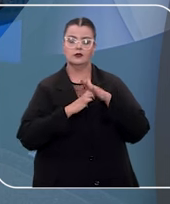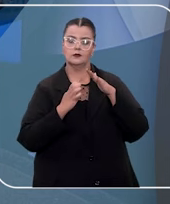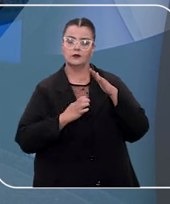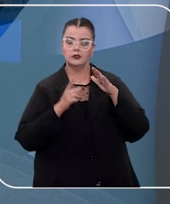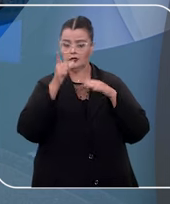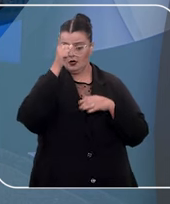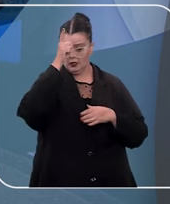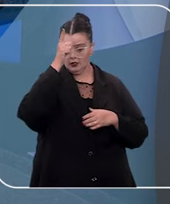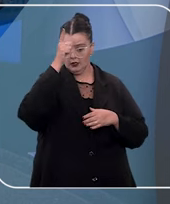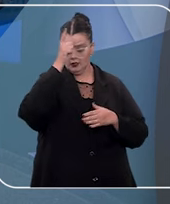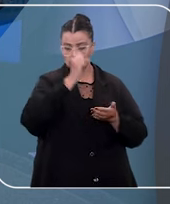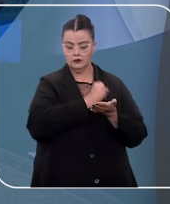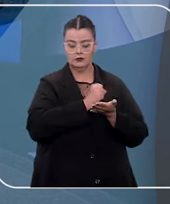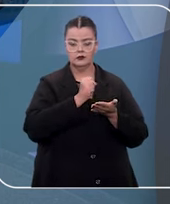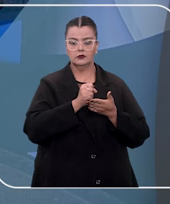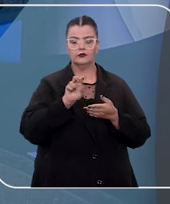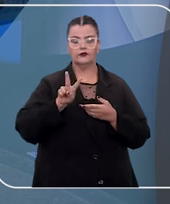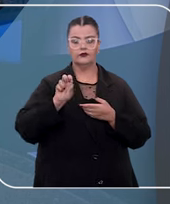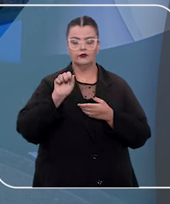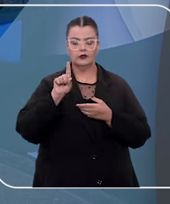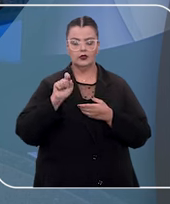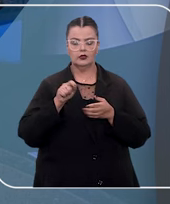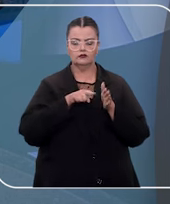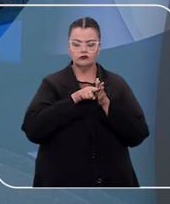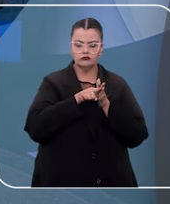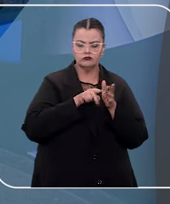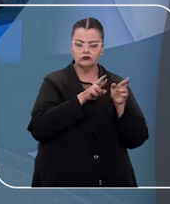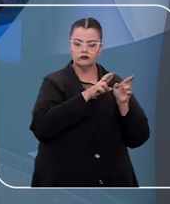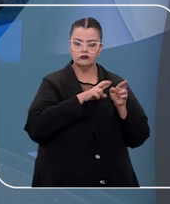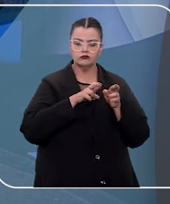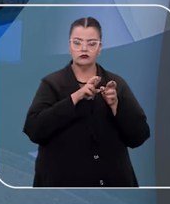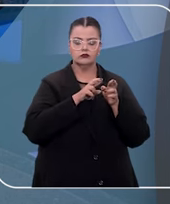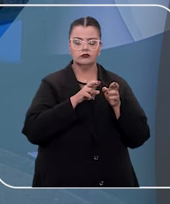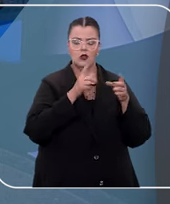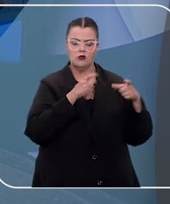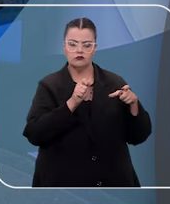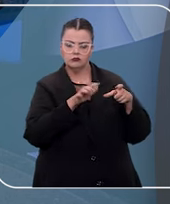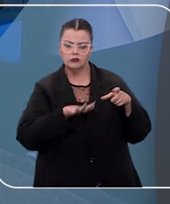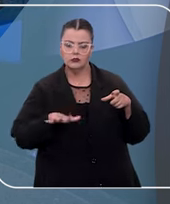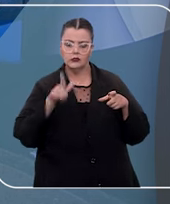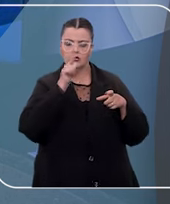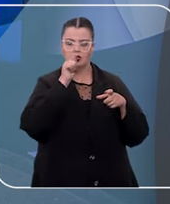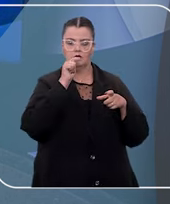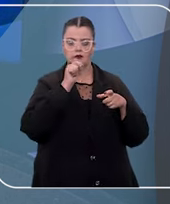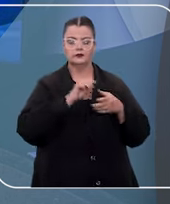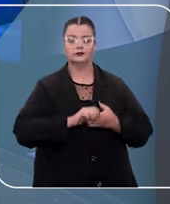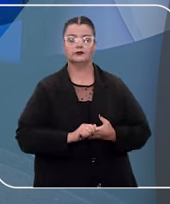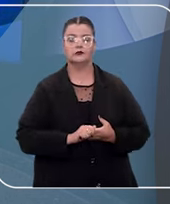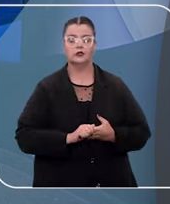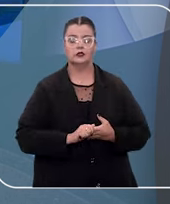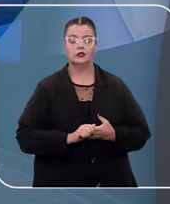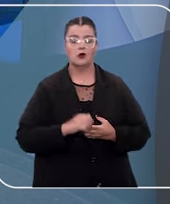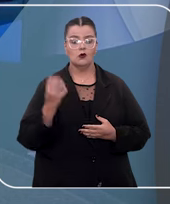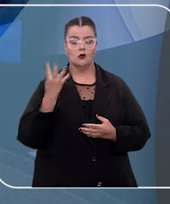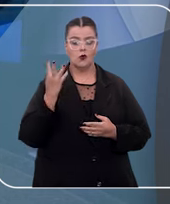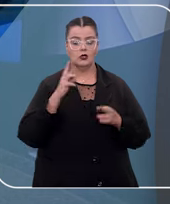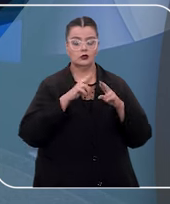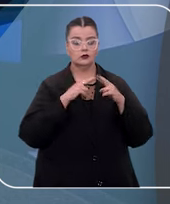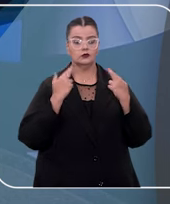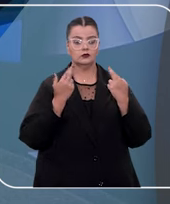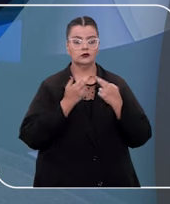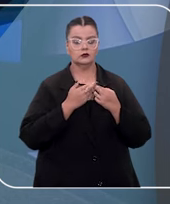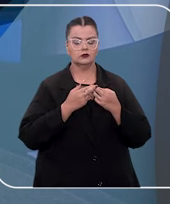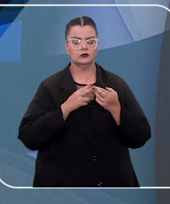empresa alemã contratada pela Vale para fazer auditorias nas áreas de barragens da região. A quarta turma decidiu que é